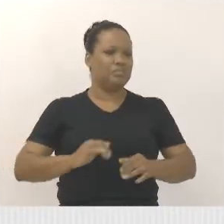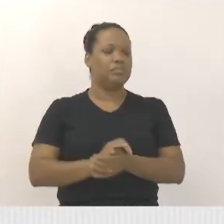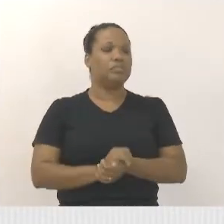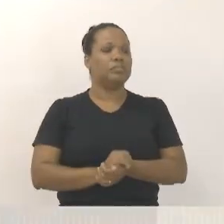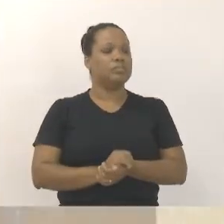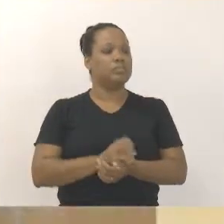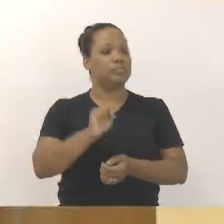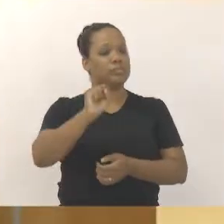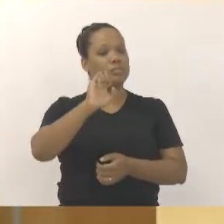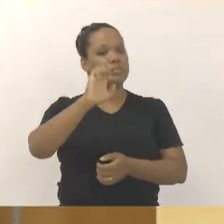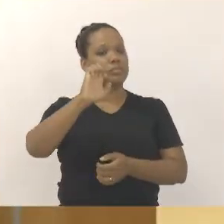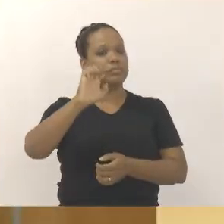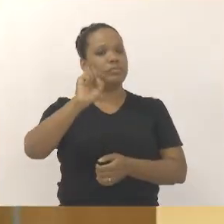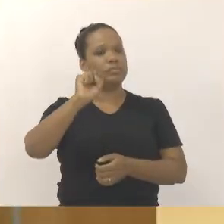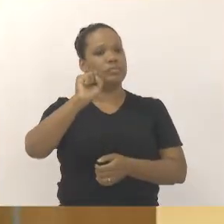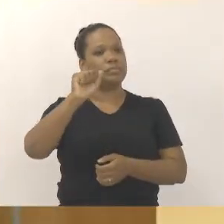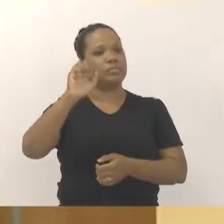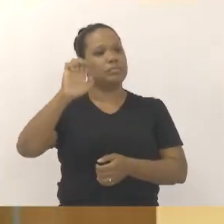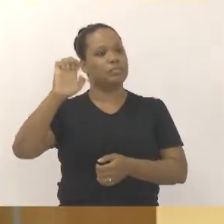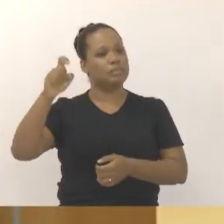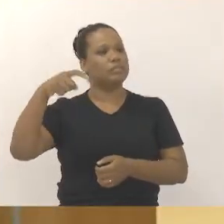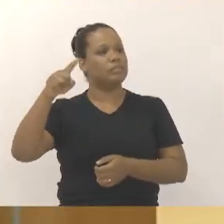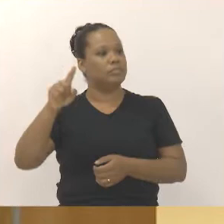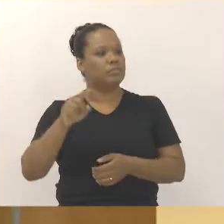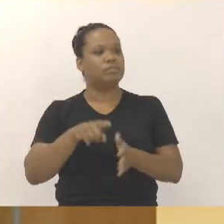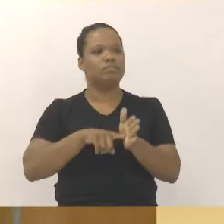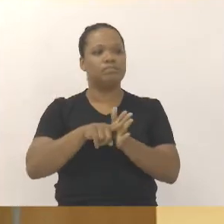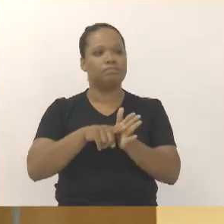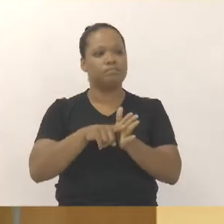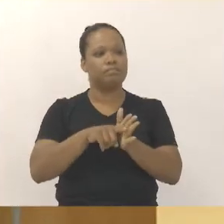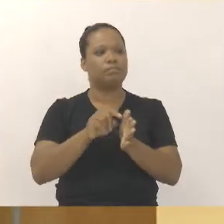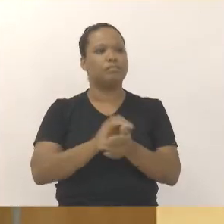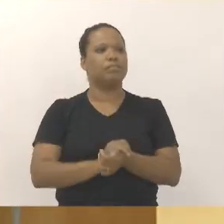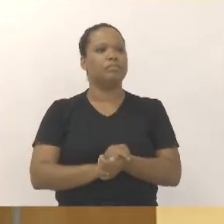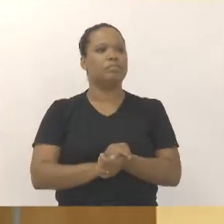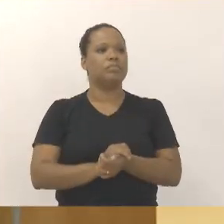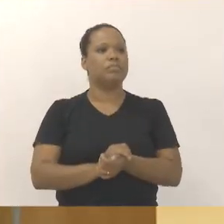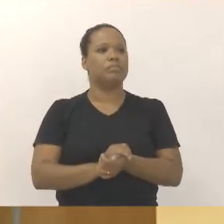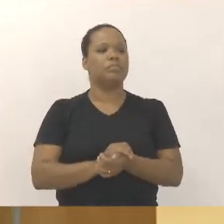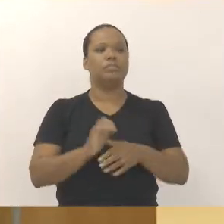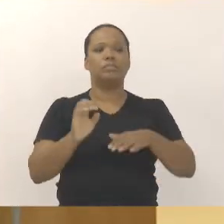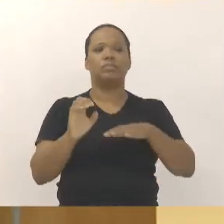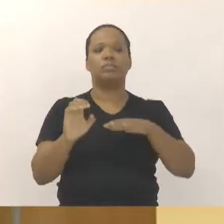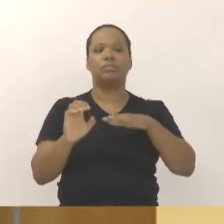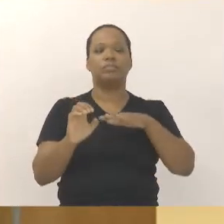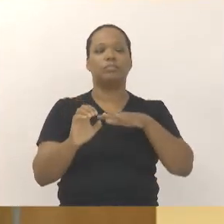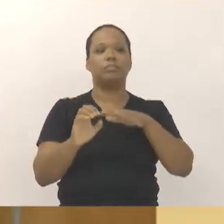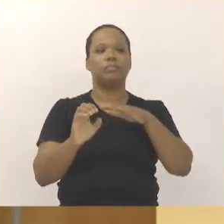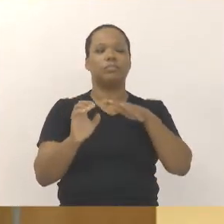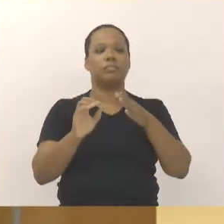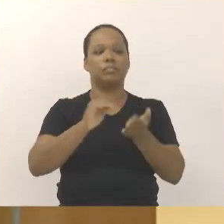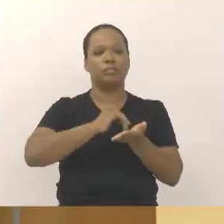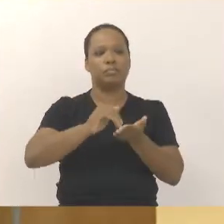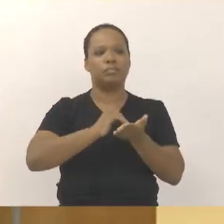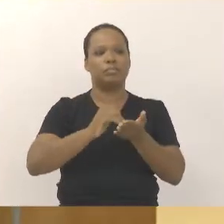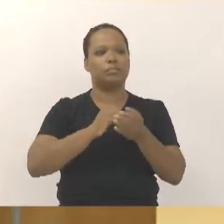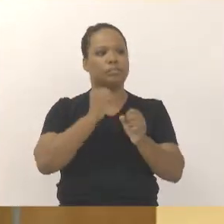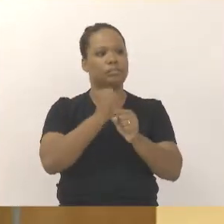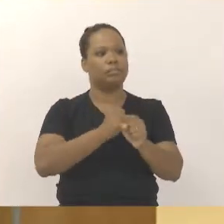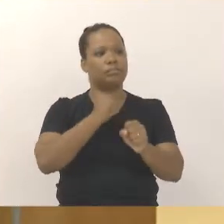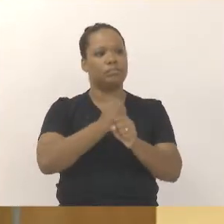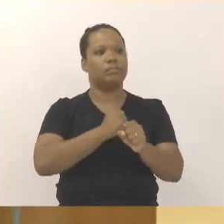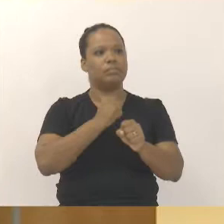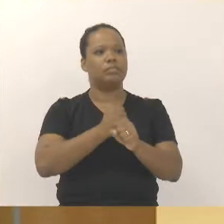SAI foi por ali, pesquisou, achou alguma coisa, em sequência a infraestrutura foi lá, fez a contenção de um